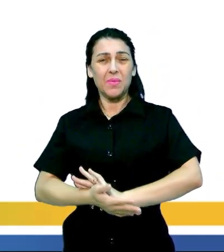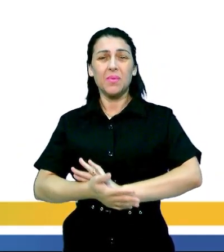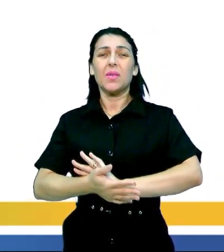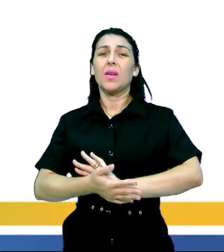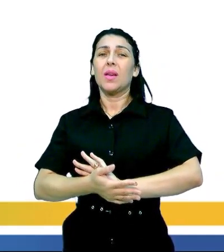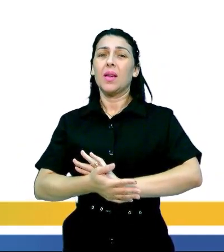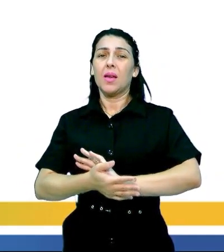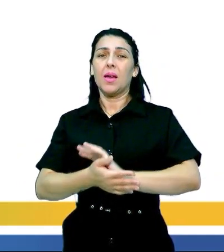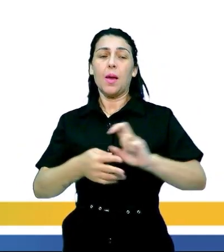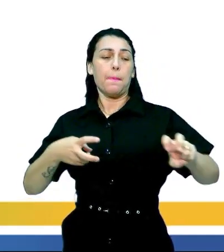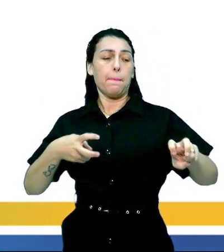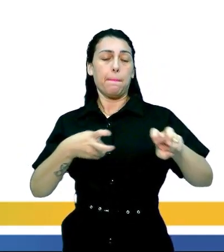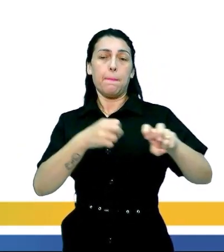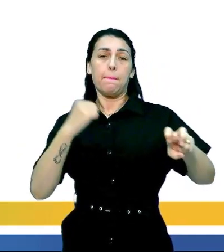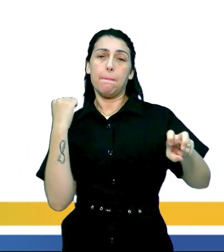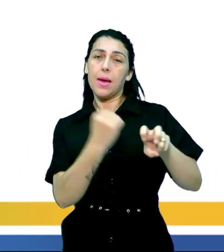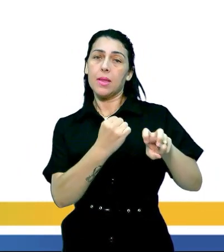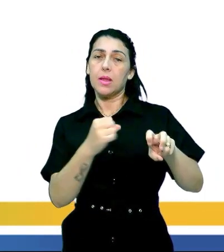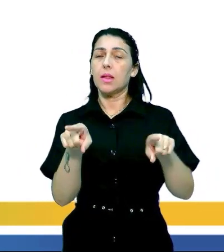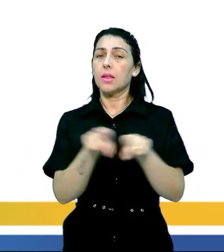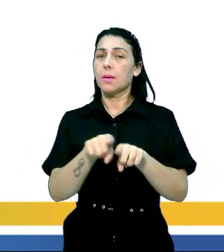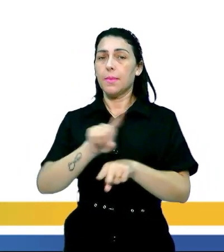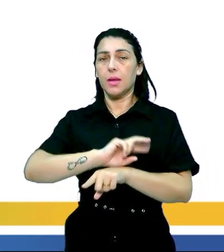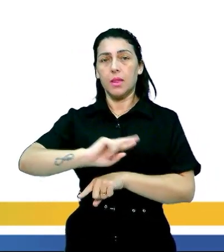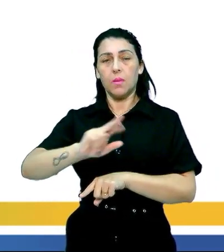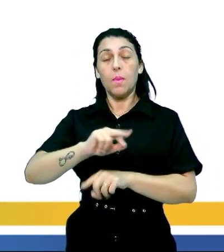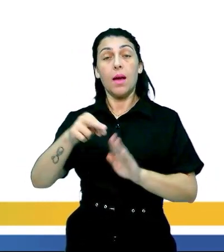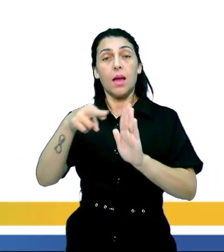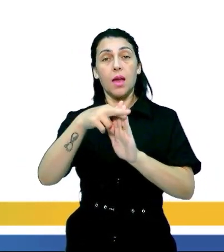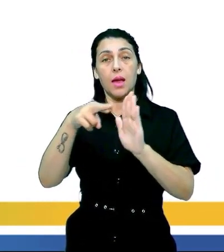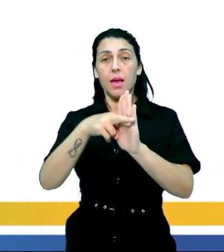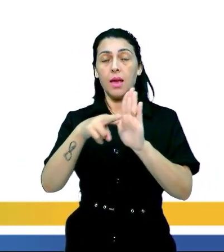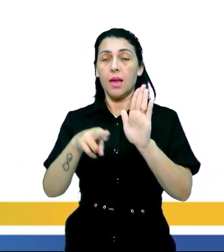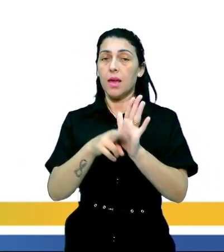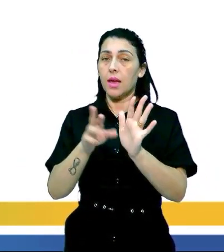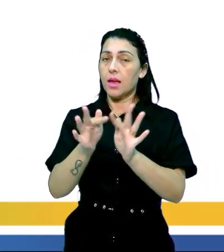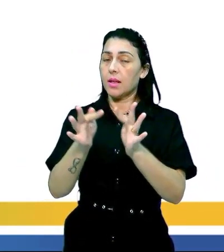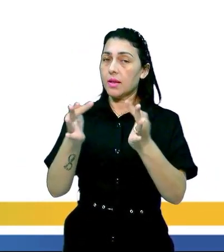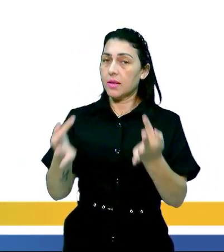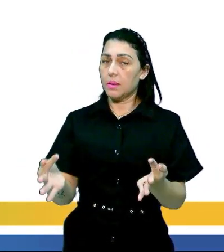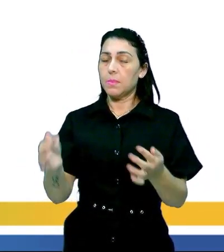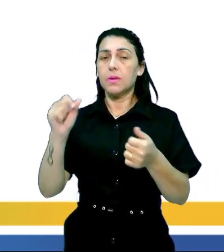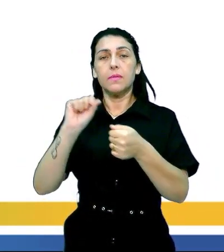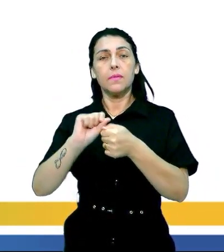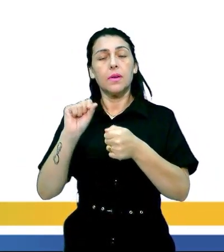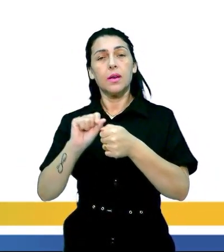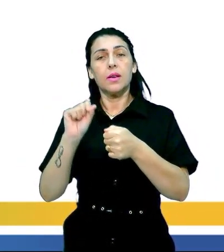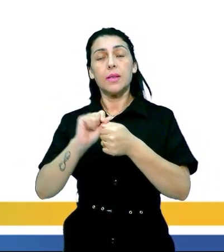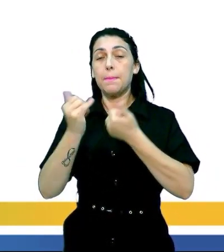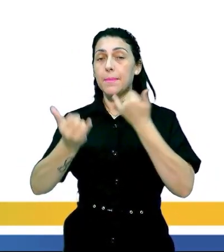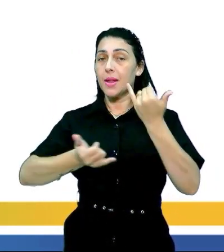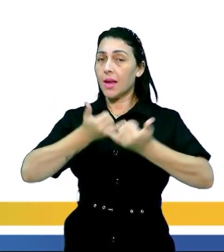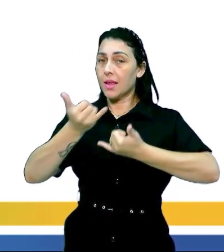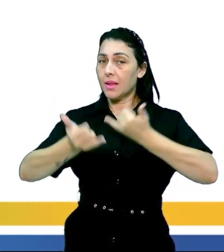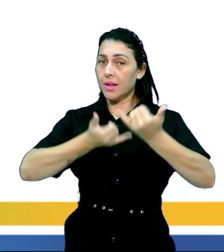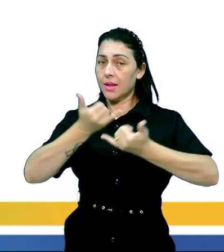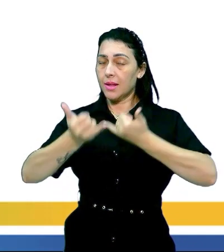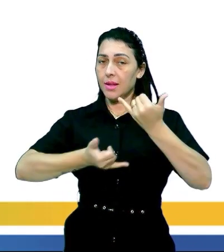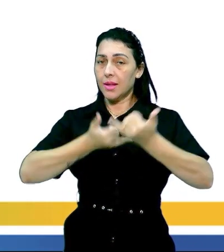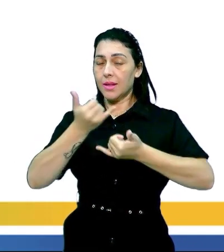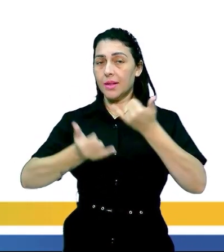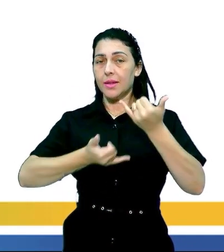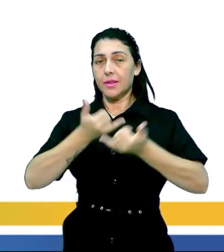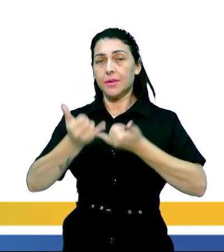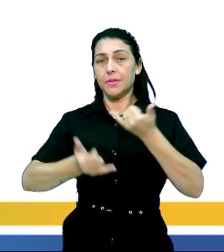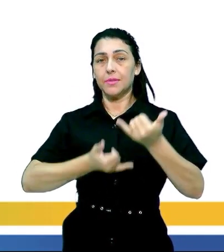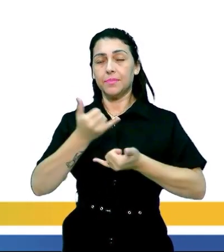ferir o animal e nem para matá-lo né a regra ali é bem simples né eles fazem brincadeiras né é